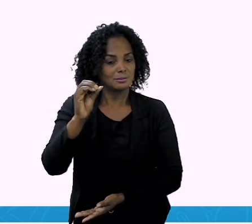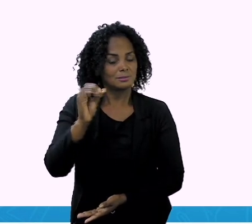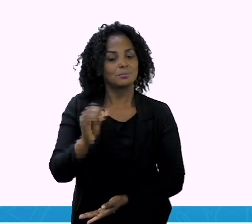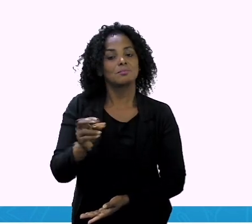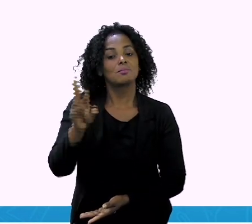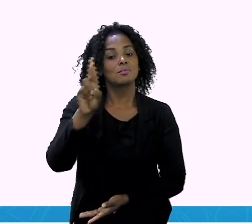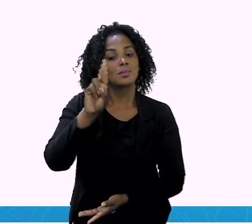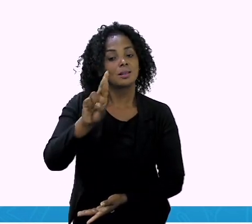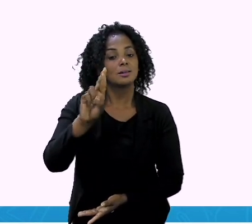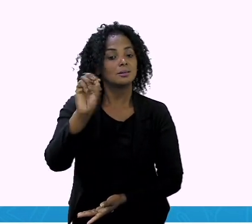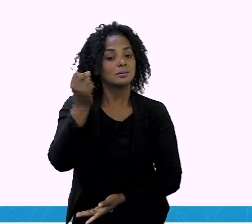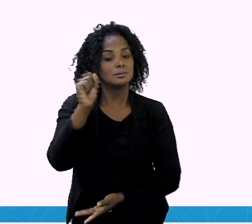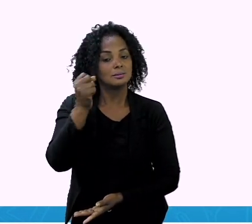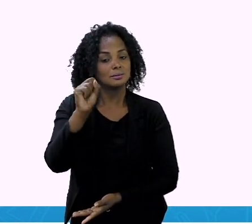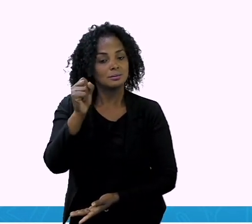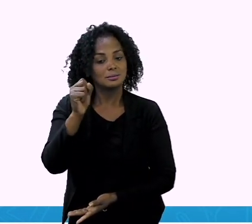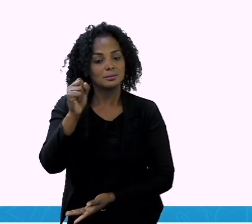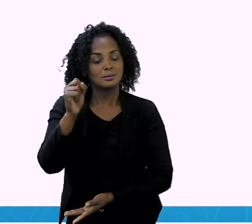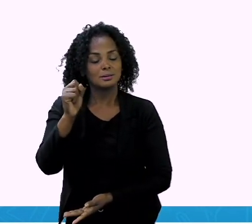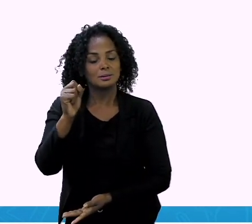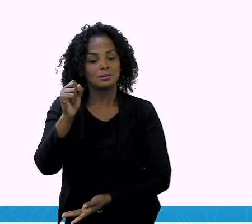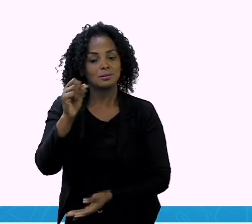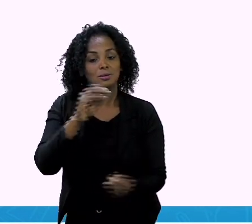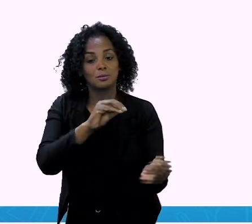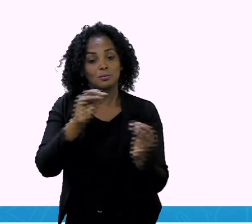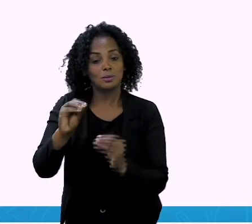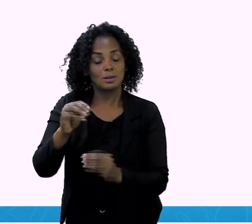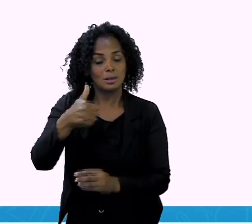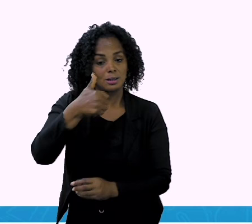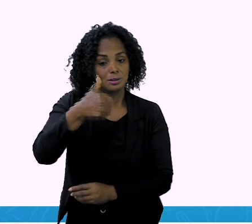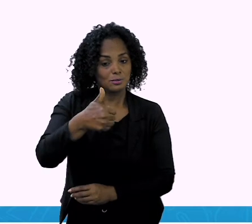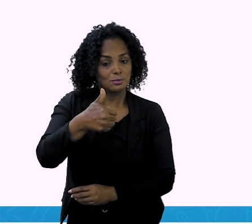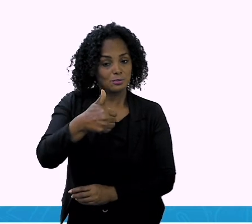Representar. Vamos pegar o numeral e colocar aqui, ó.